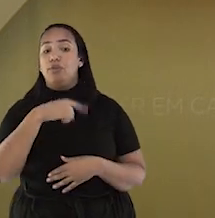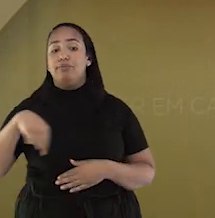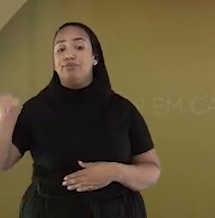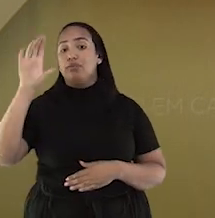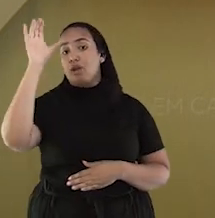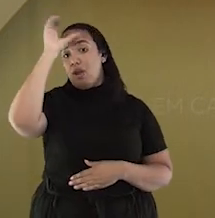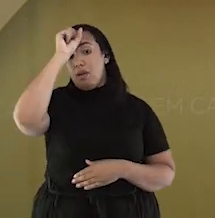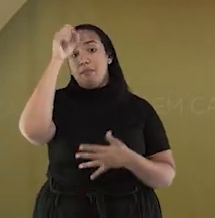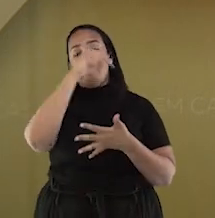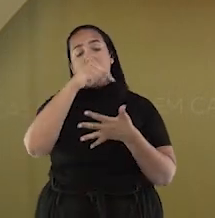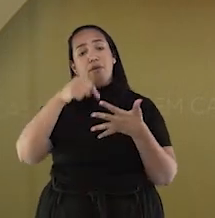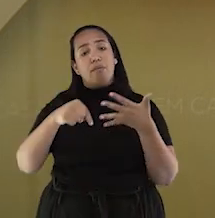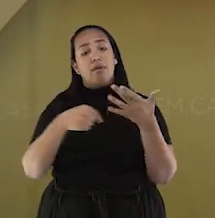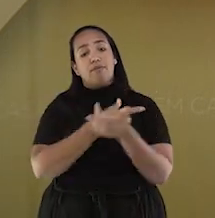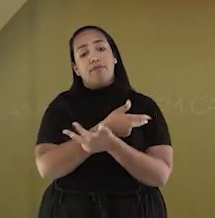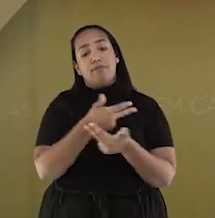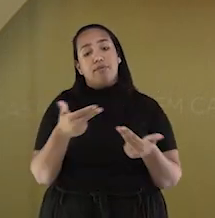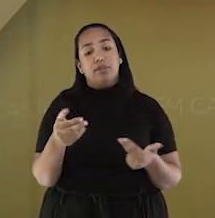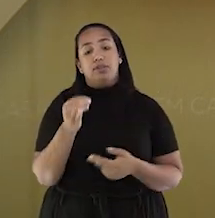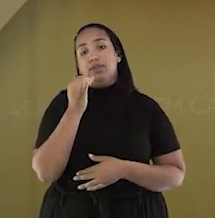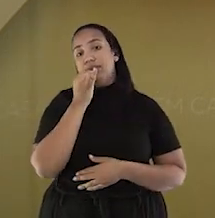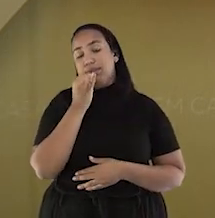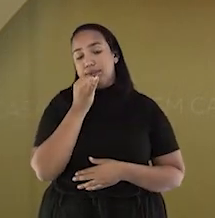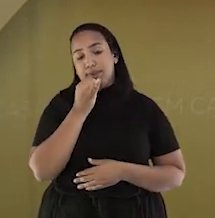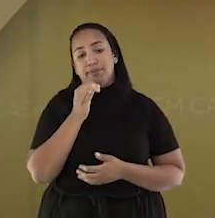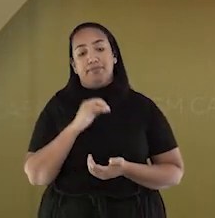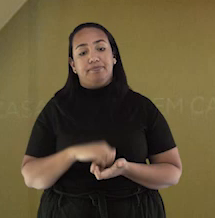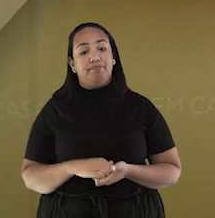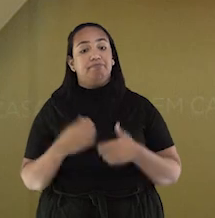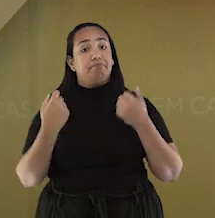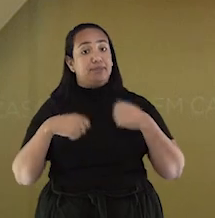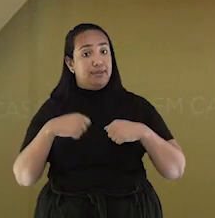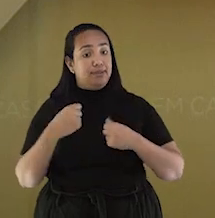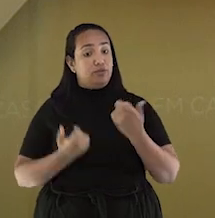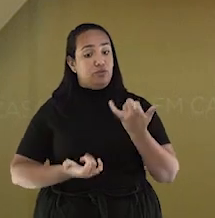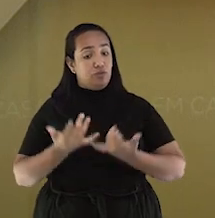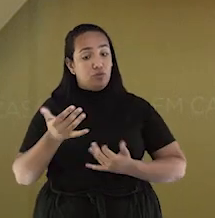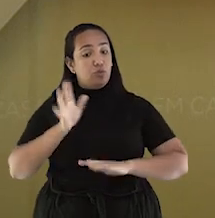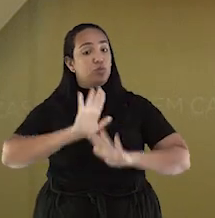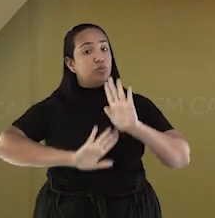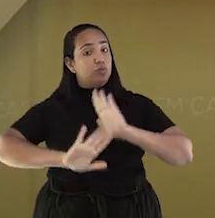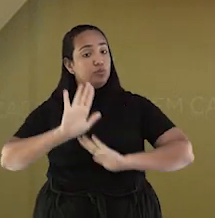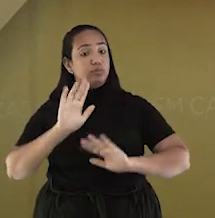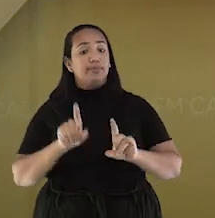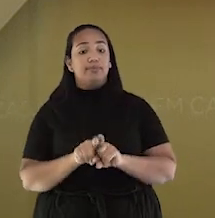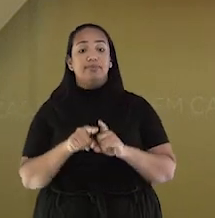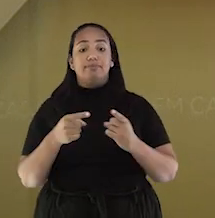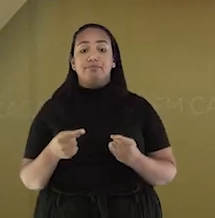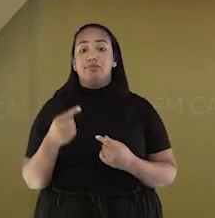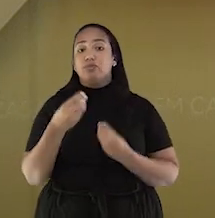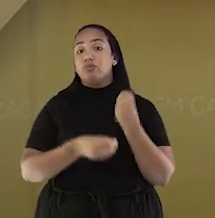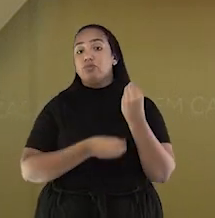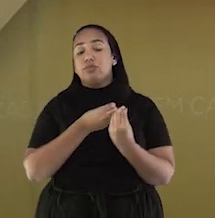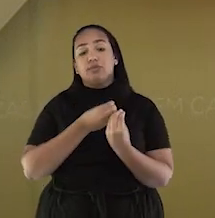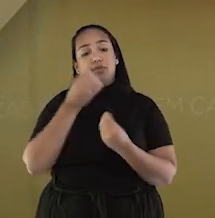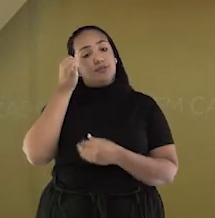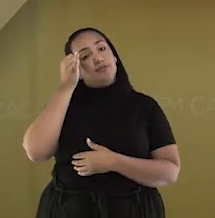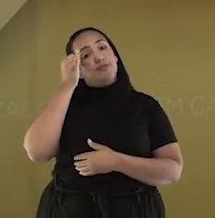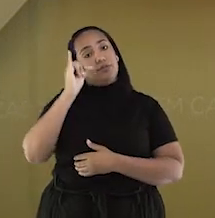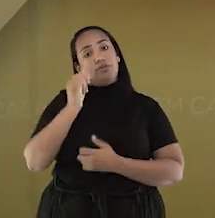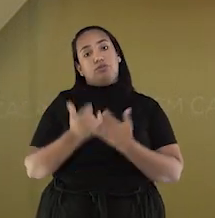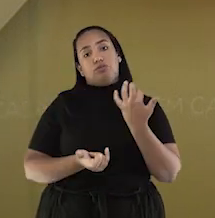muitas coisas nessa aula, como a importância e cuidados com o fogo. E também, prevenção de